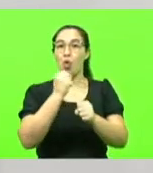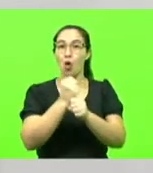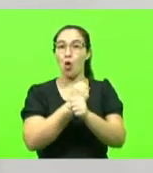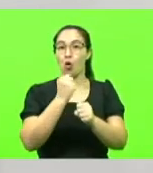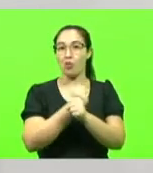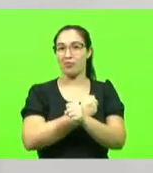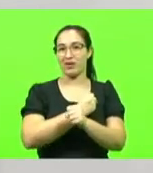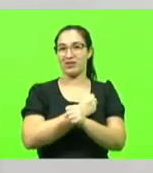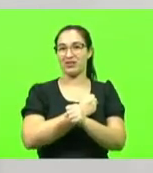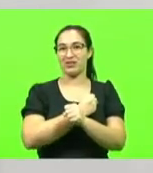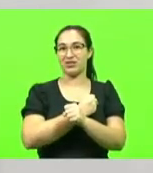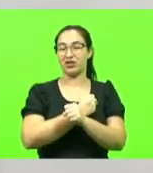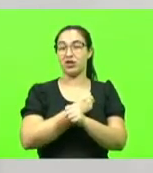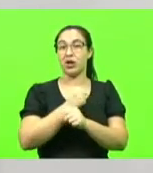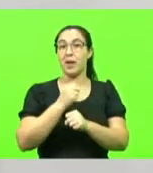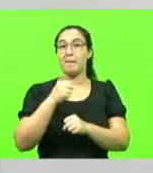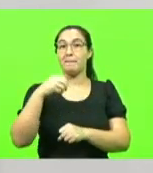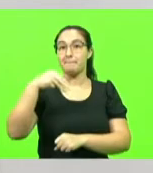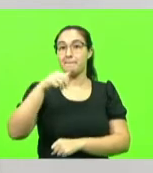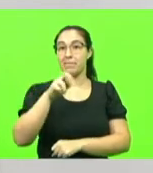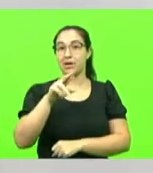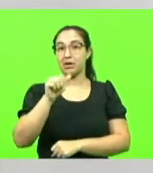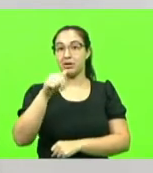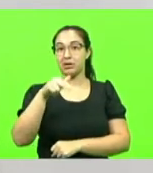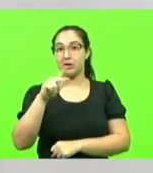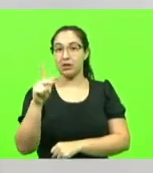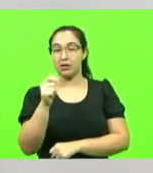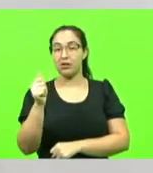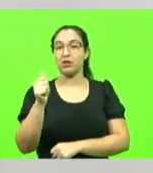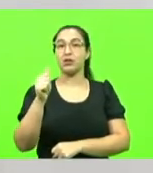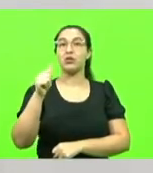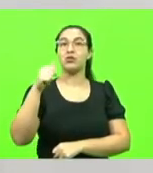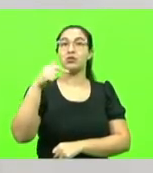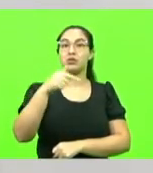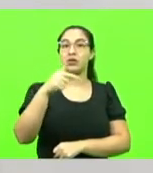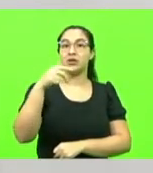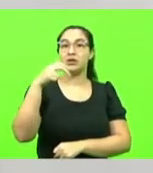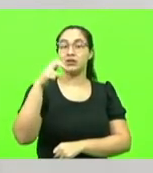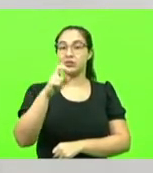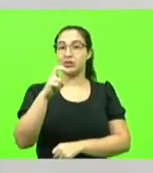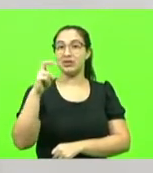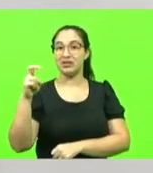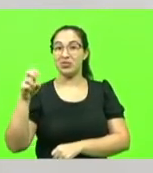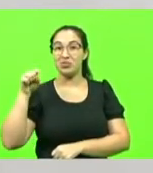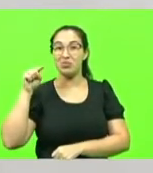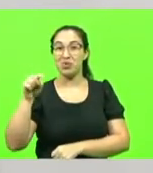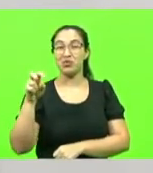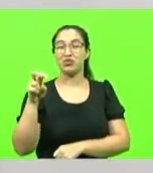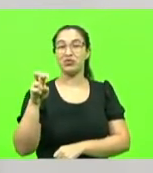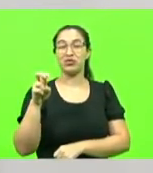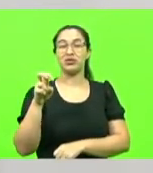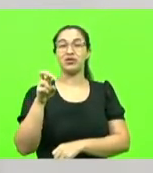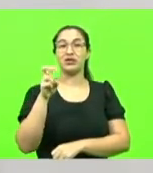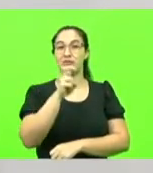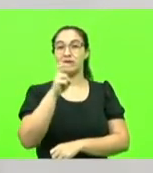Maranhão, 775 milhões de reais com 52 obras. Pernambuco, 49 obras, 700